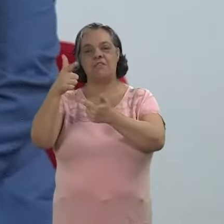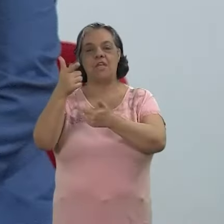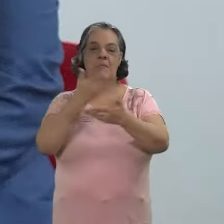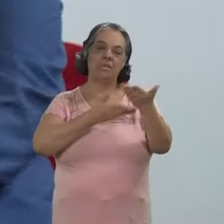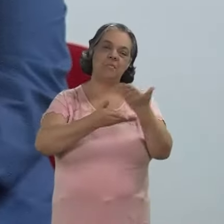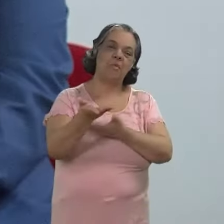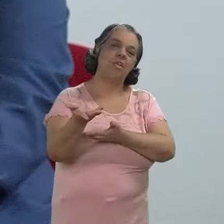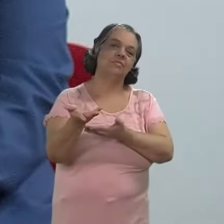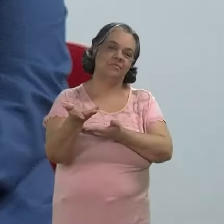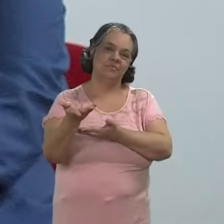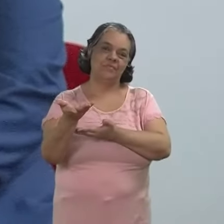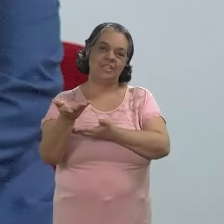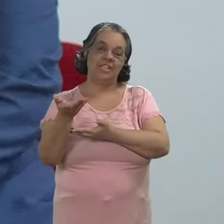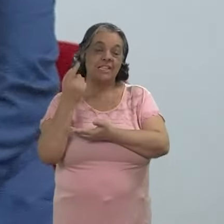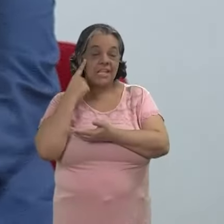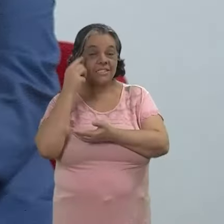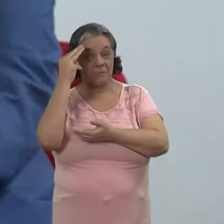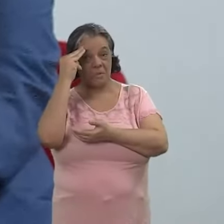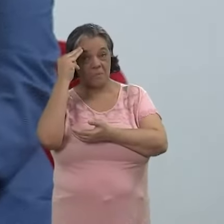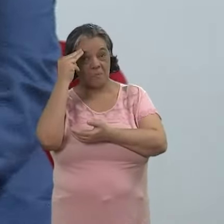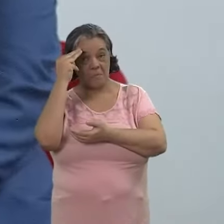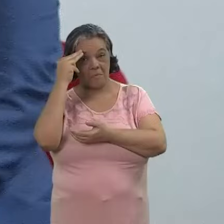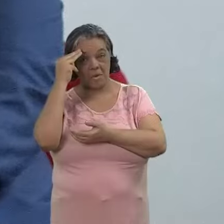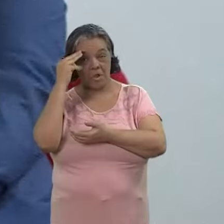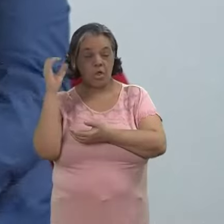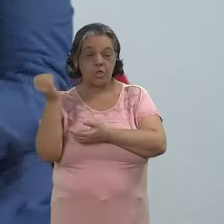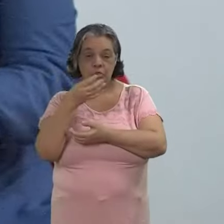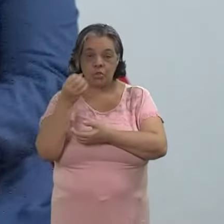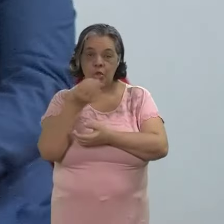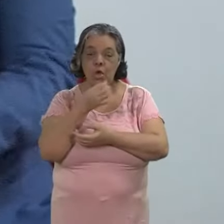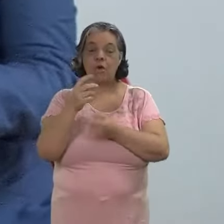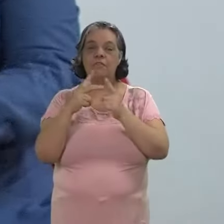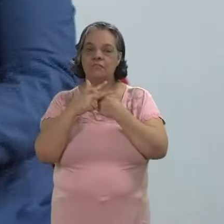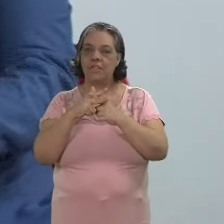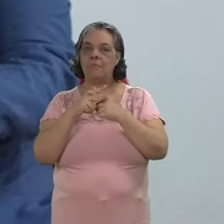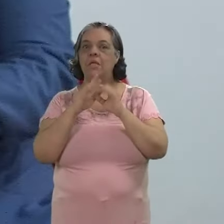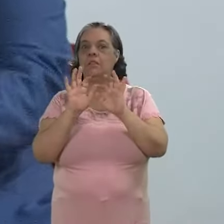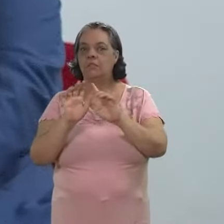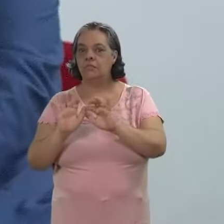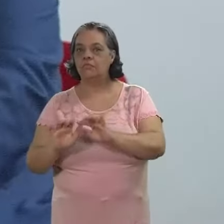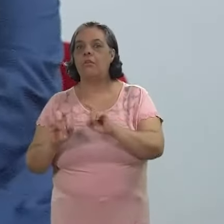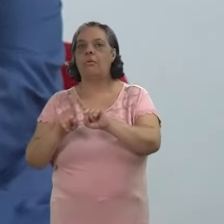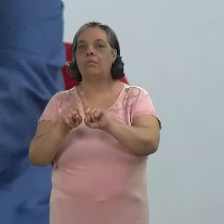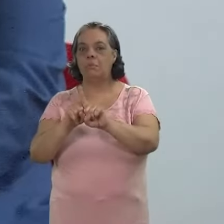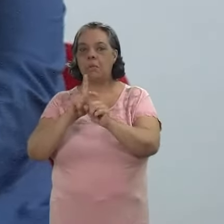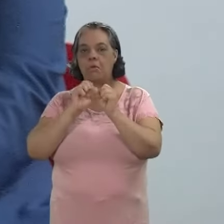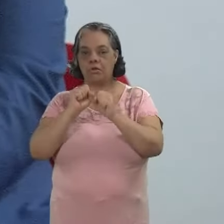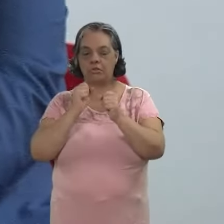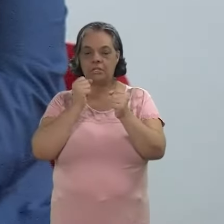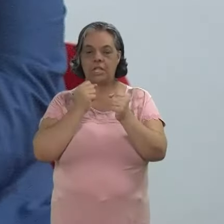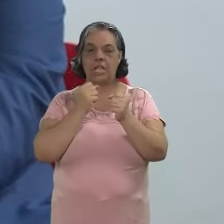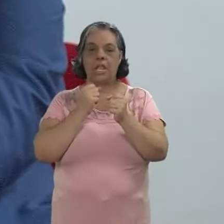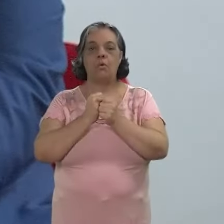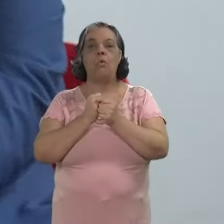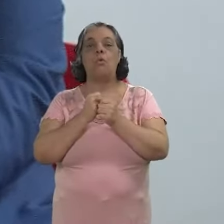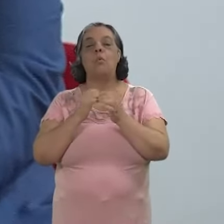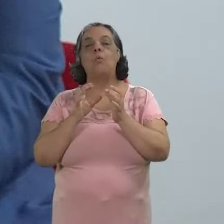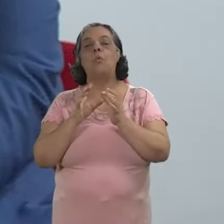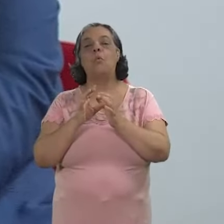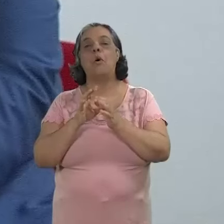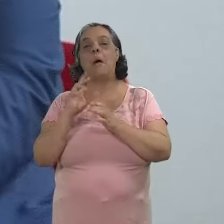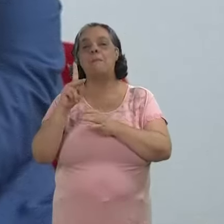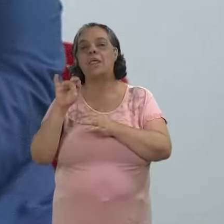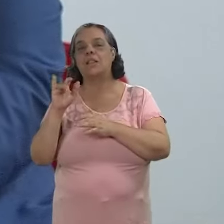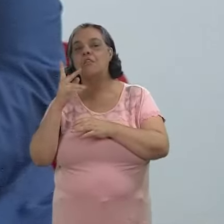desafio é a manipulação dessa memória porque com as novas ferramentas digitais você pode ter uma aula com